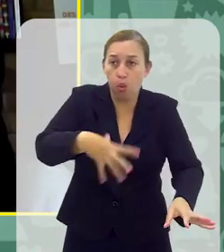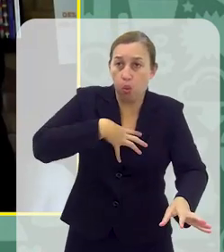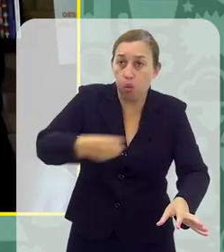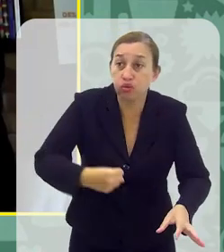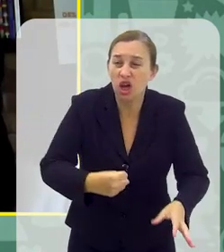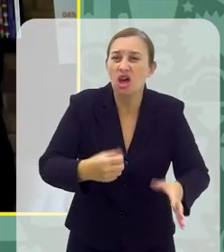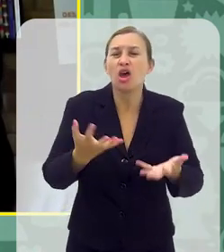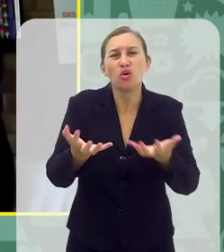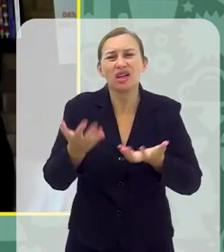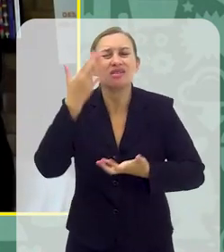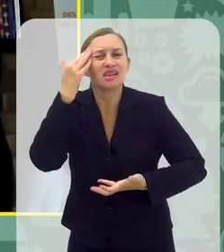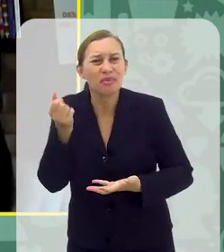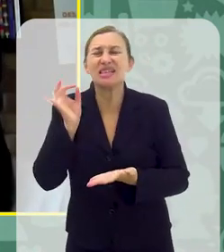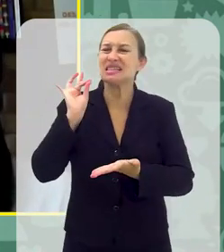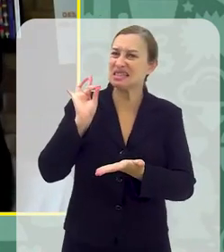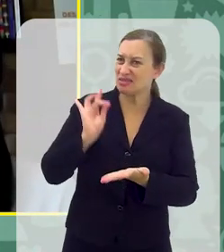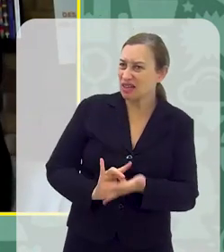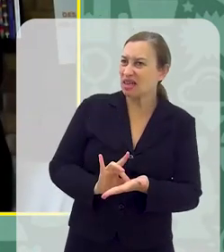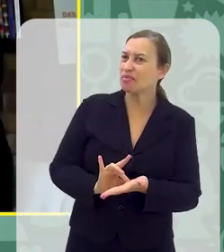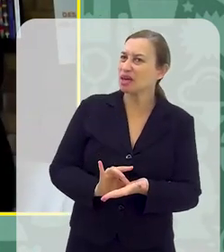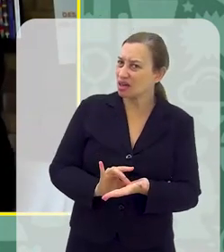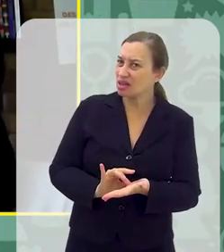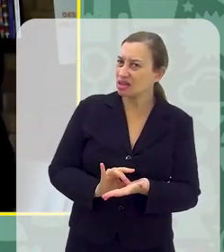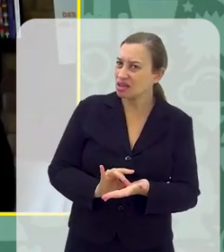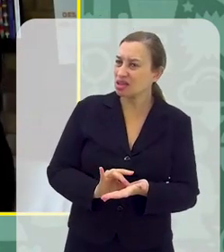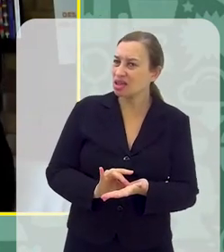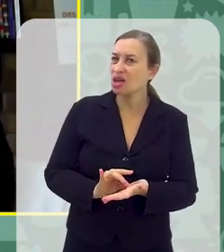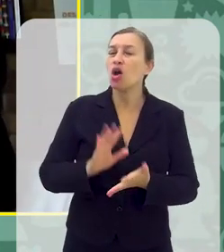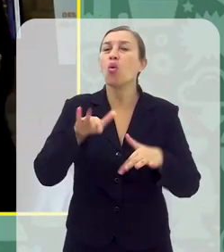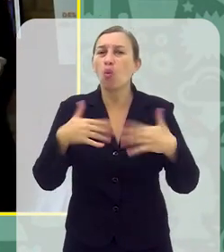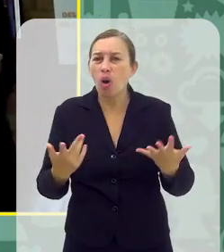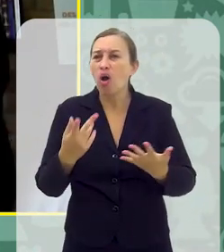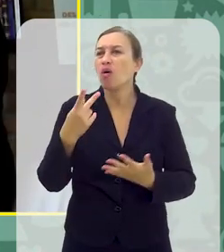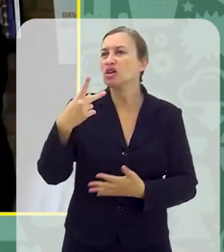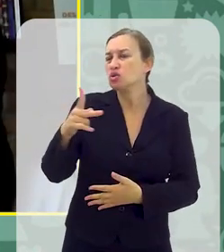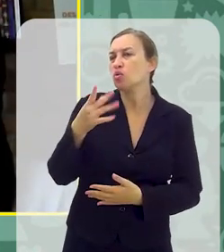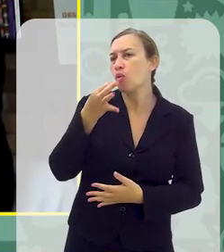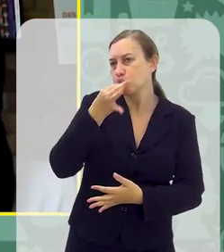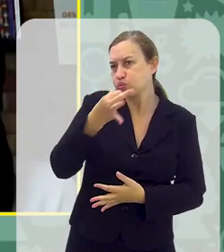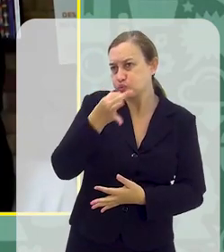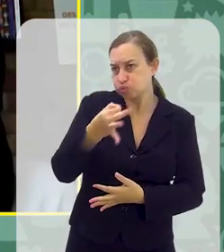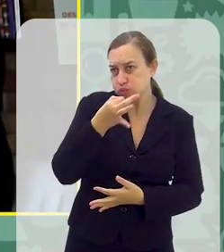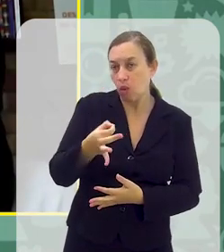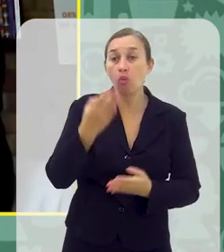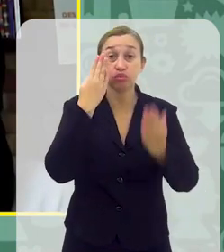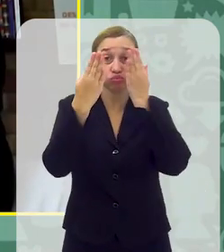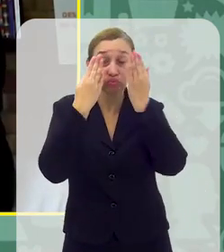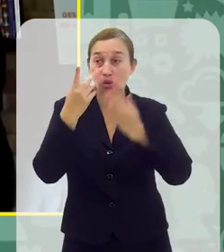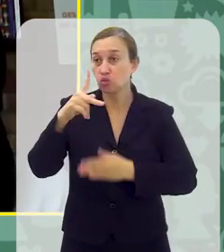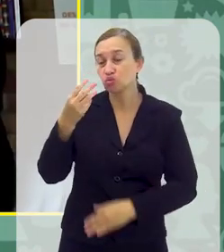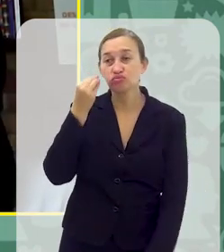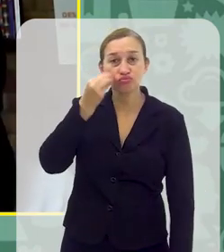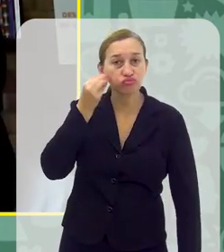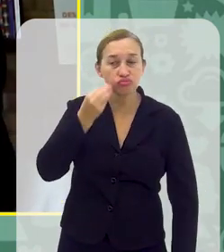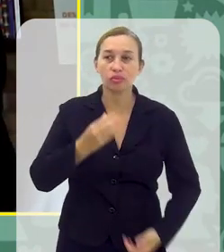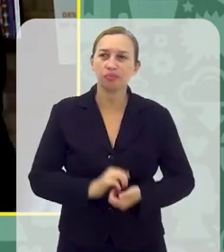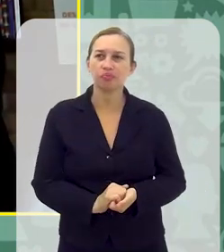suicídio Eu queria saber se isso realmente faz sentido Qual a sua opinião como psicóloga, com a sua experiência?